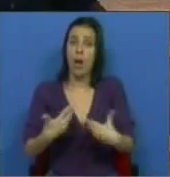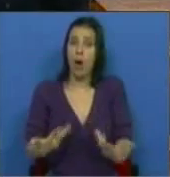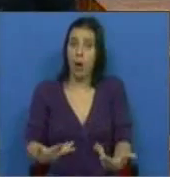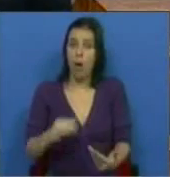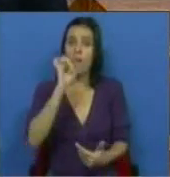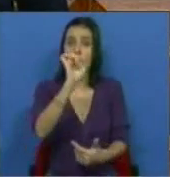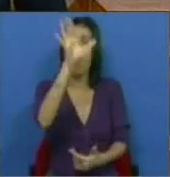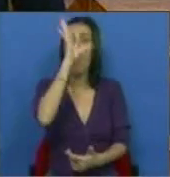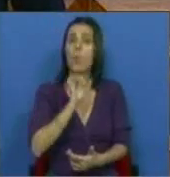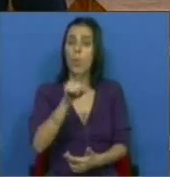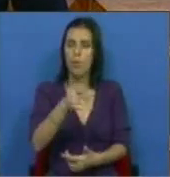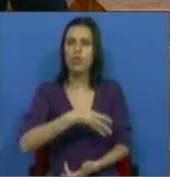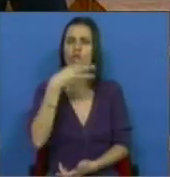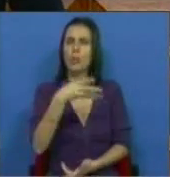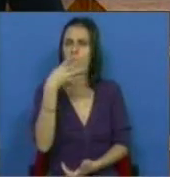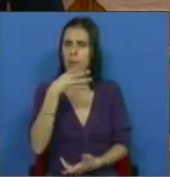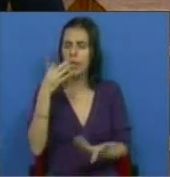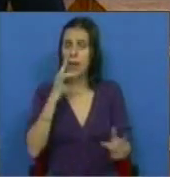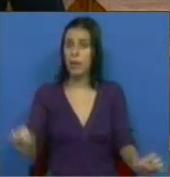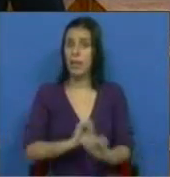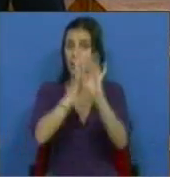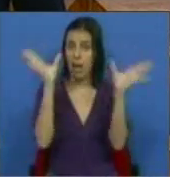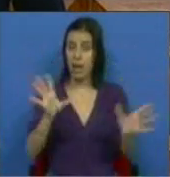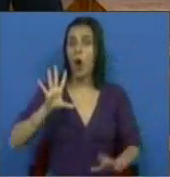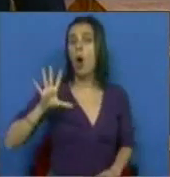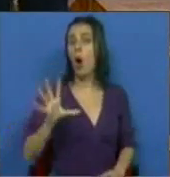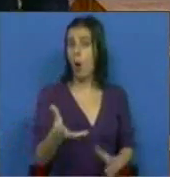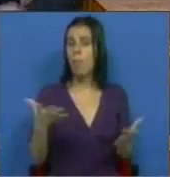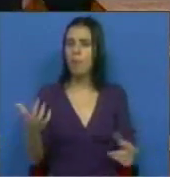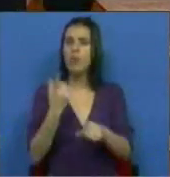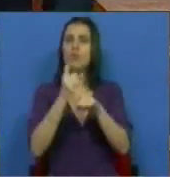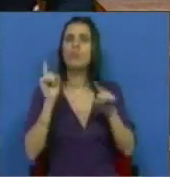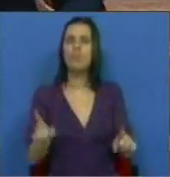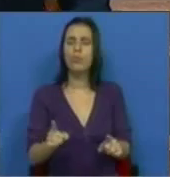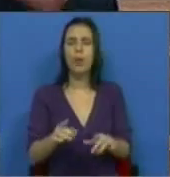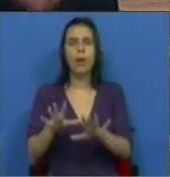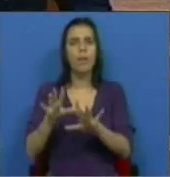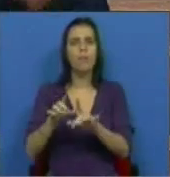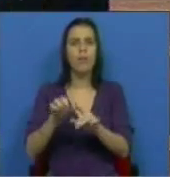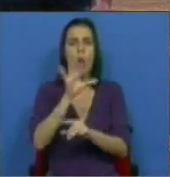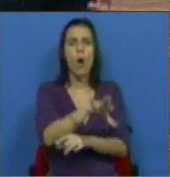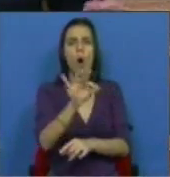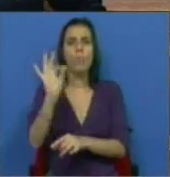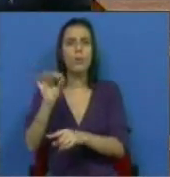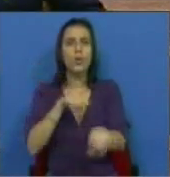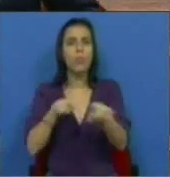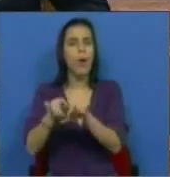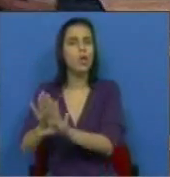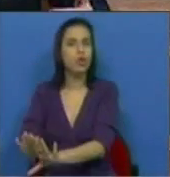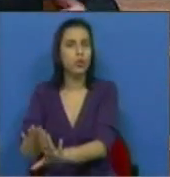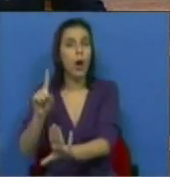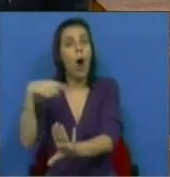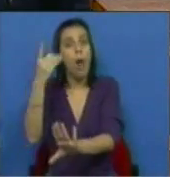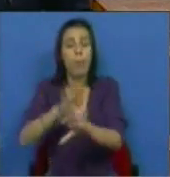de o seu Governo explicar claramente ao país porque é que hipotecou as opções políticas que